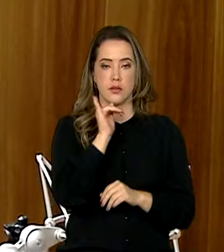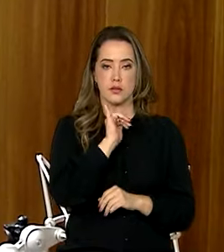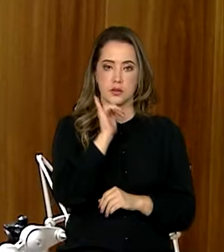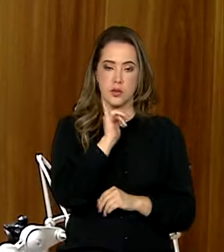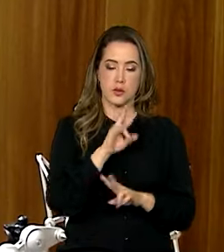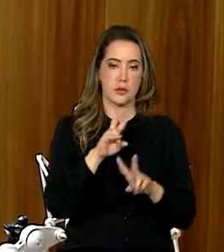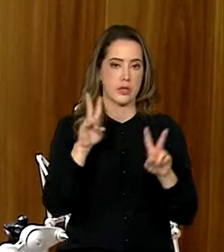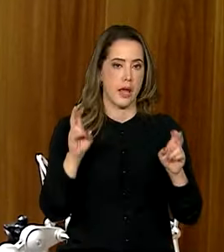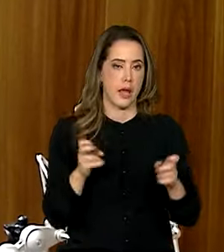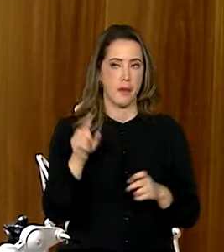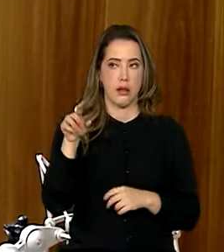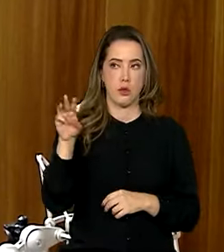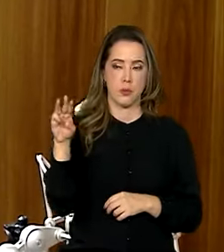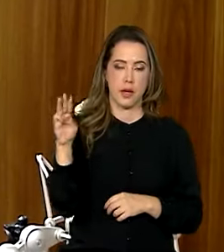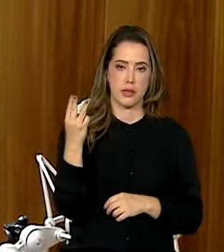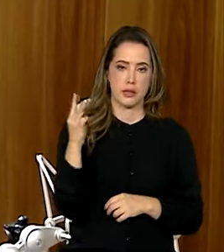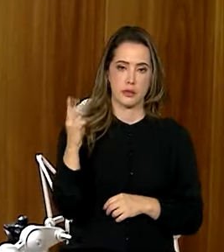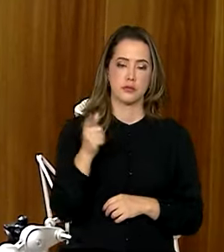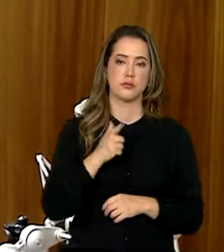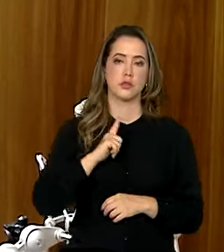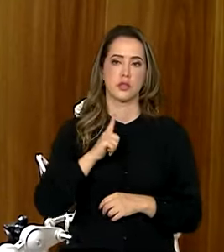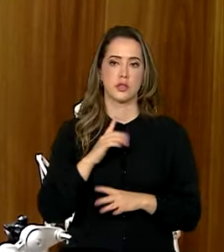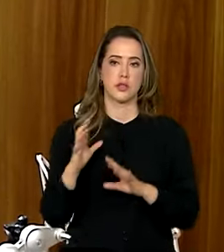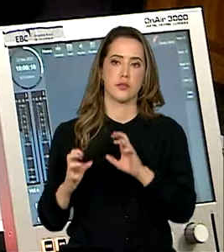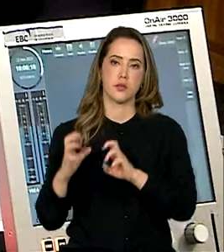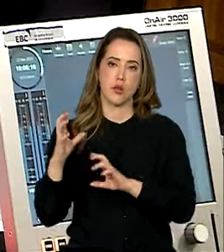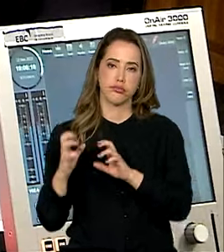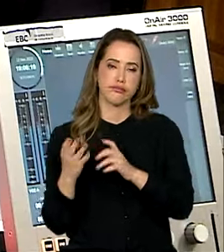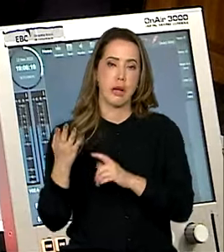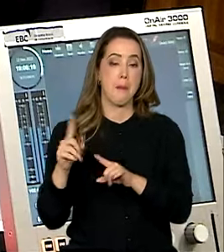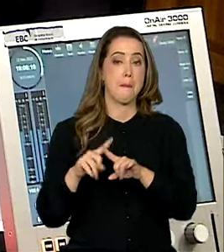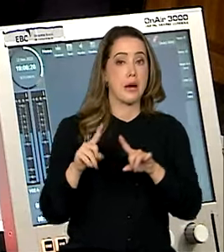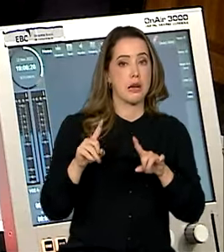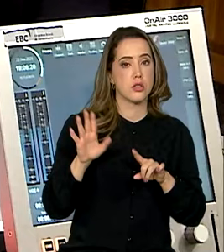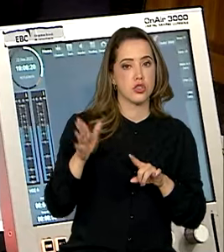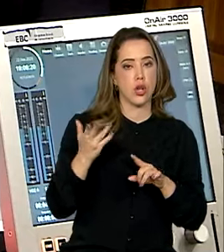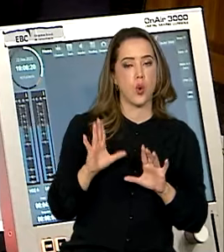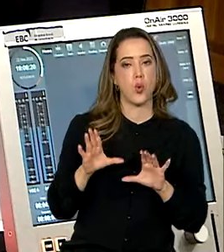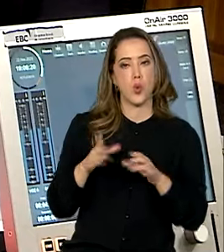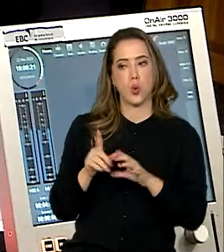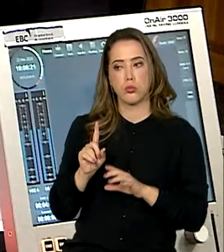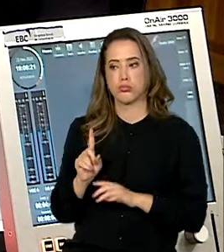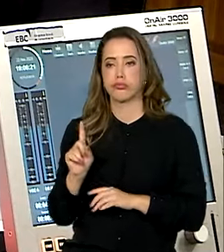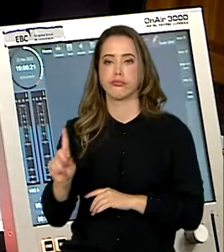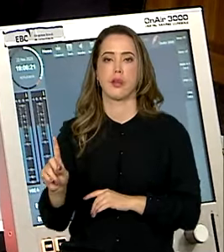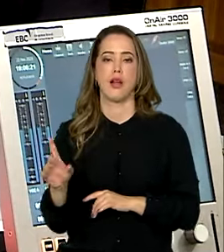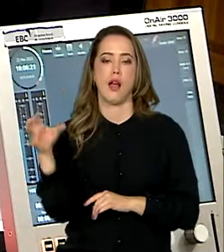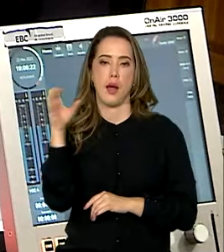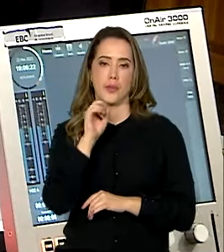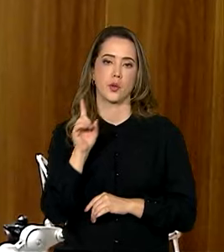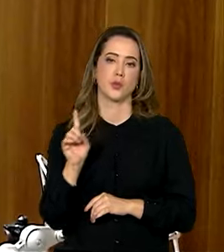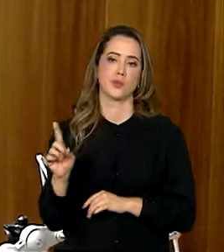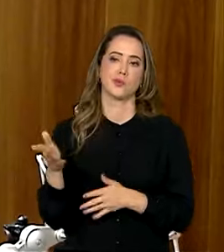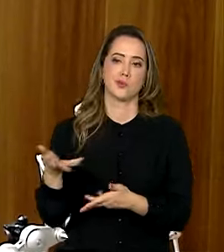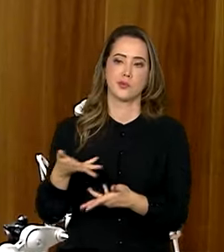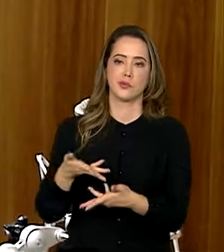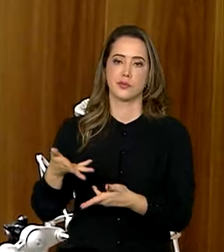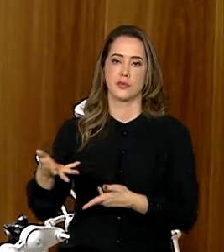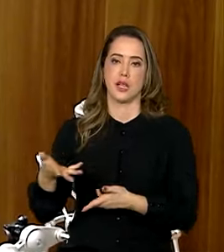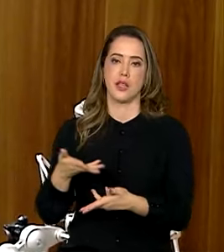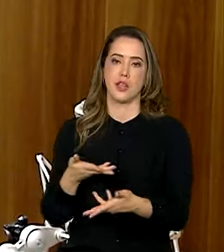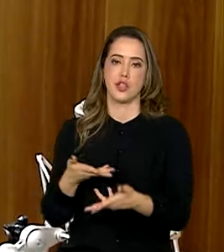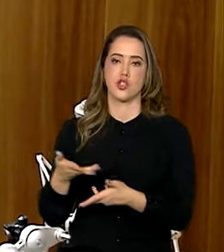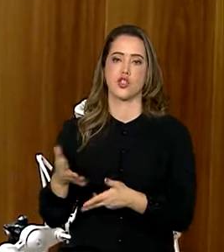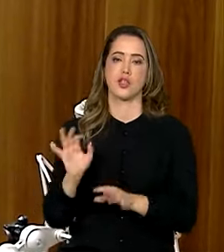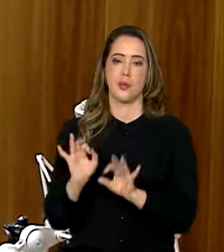né, quando a gente fala lá do Maranhão, que a gente teve aí alguns conflitos, mas prontamente a equipe estava presente e estamos desenvolvendo com eles também